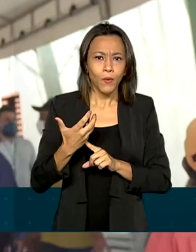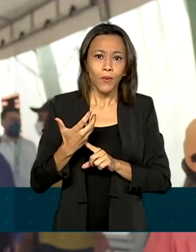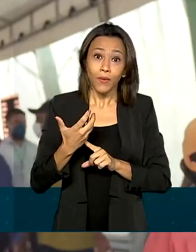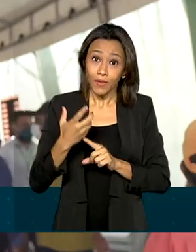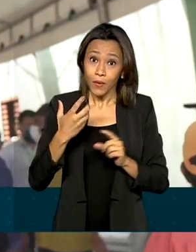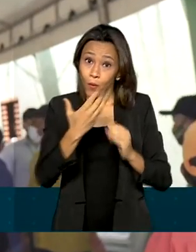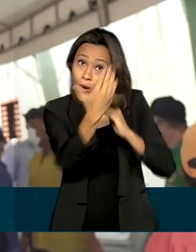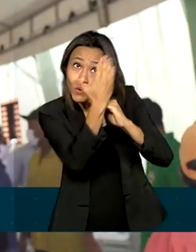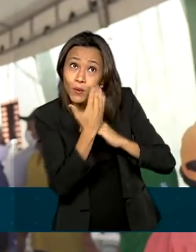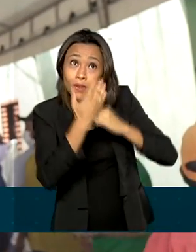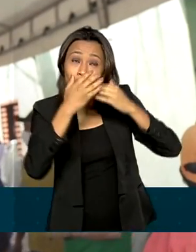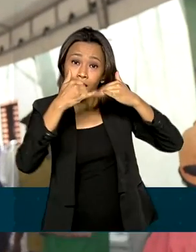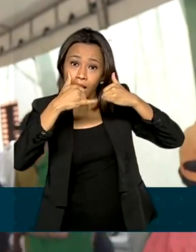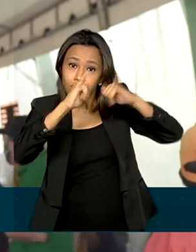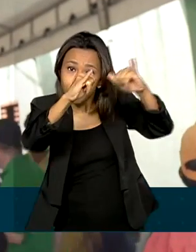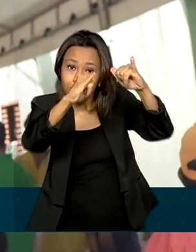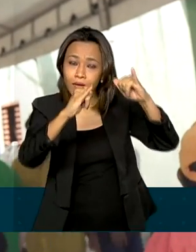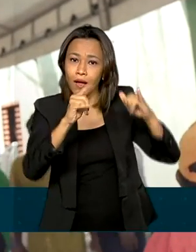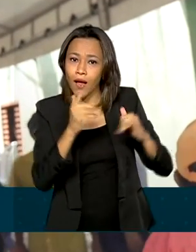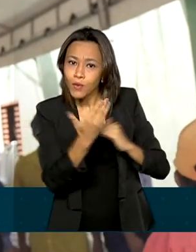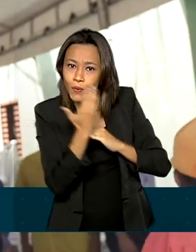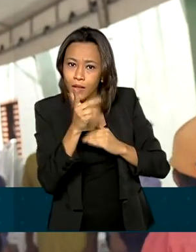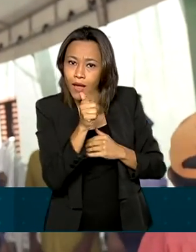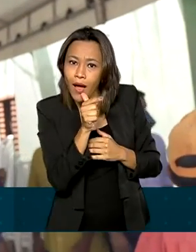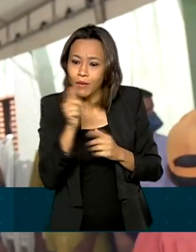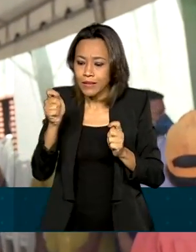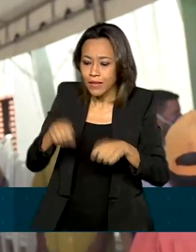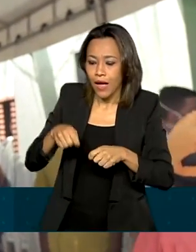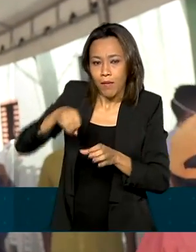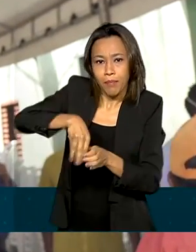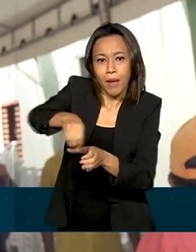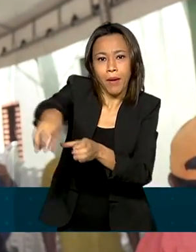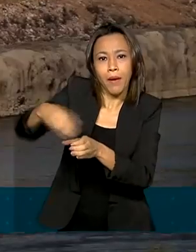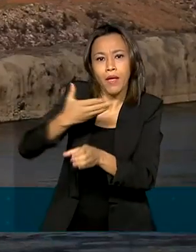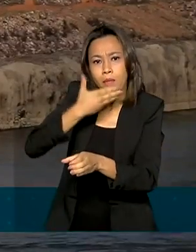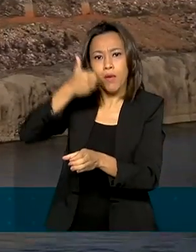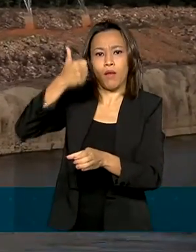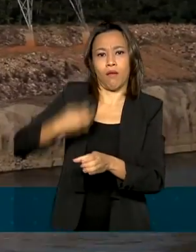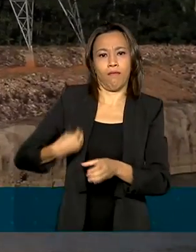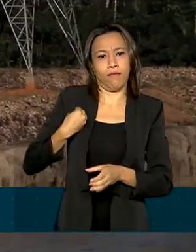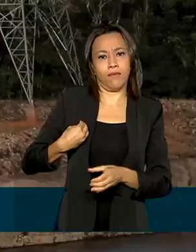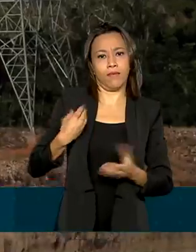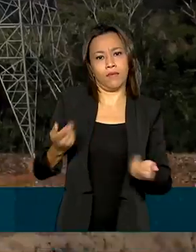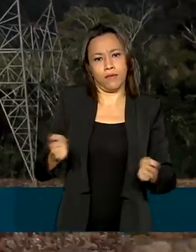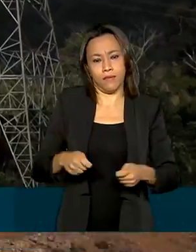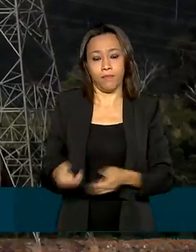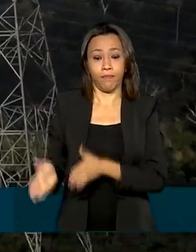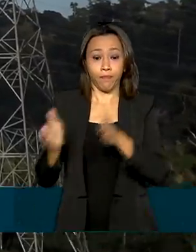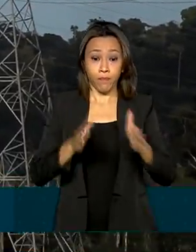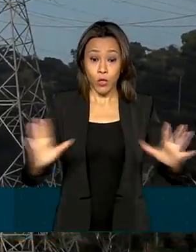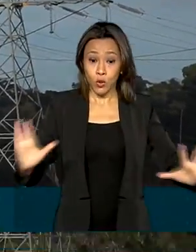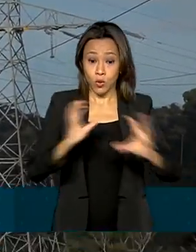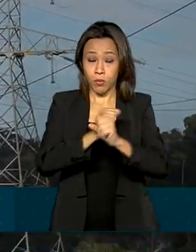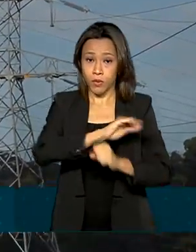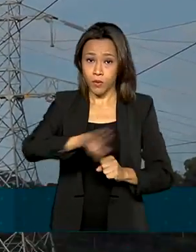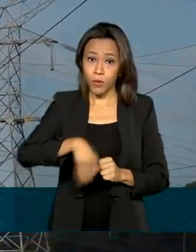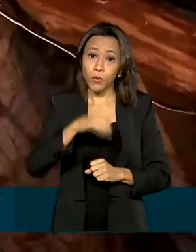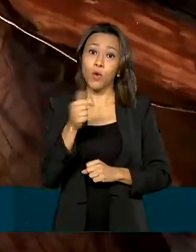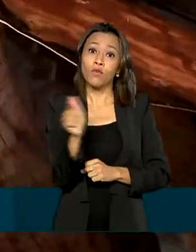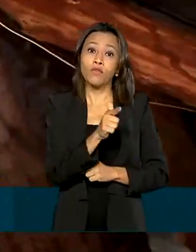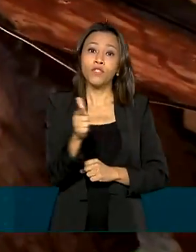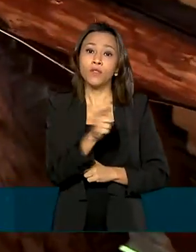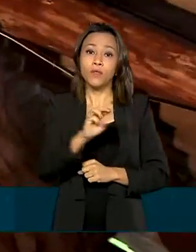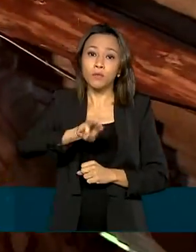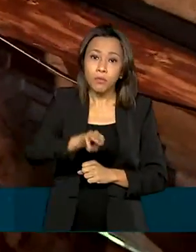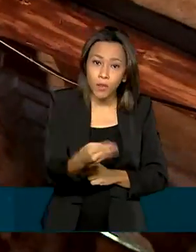energia, tem água, você pode plantar e melhorar a vida. No total, foram investidos 22 milhões